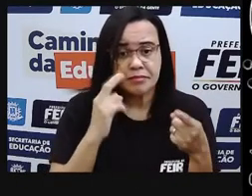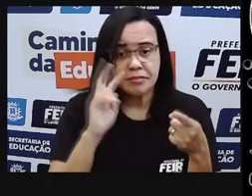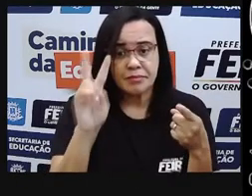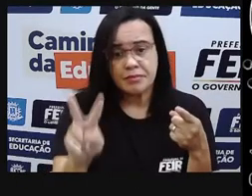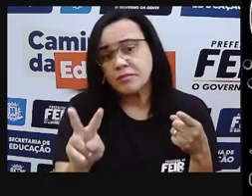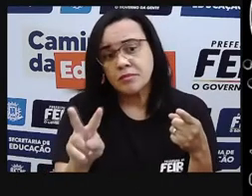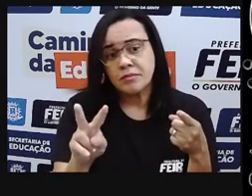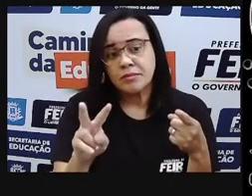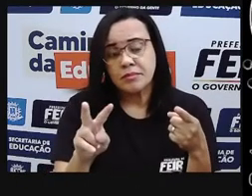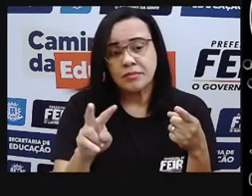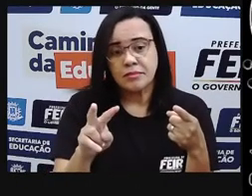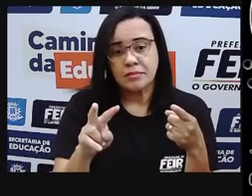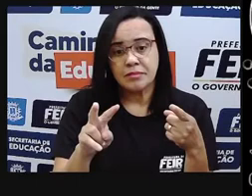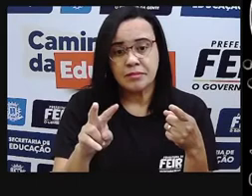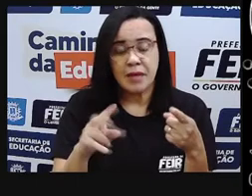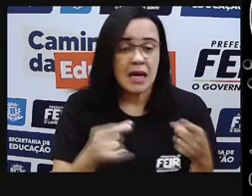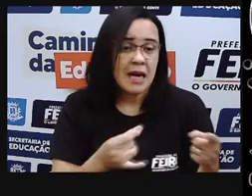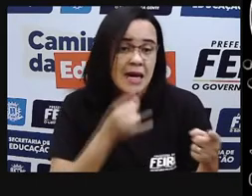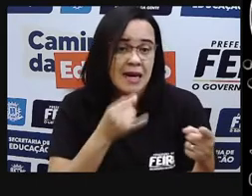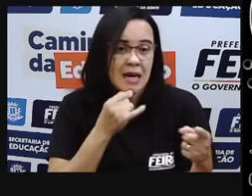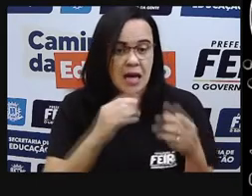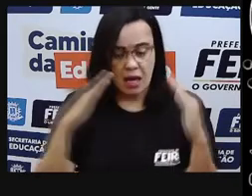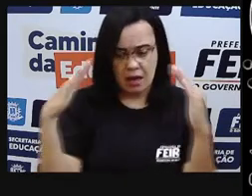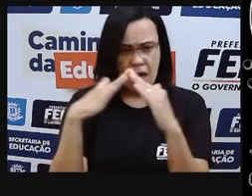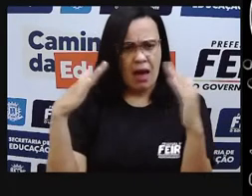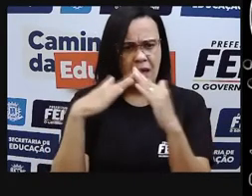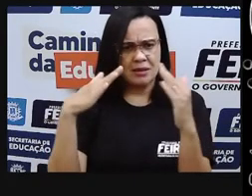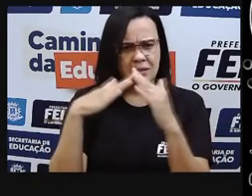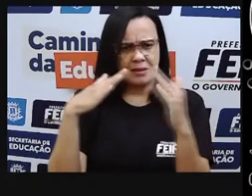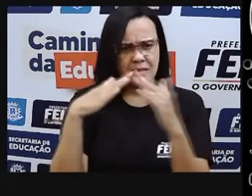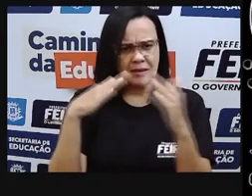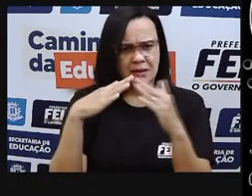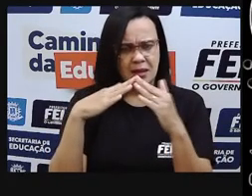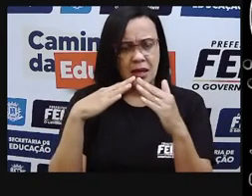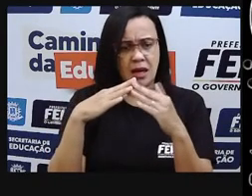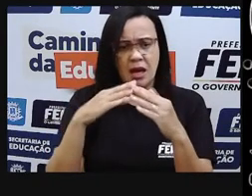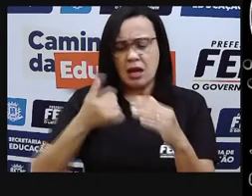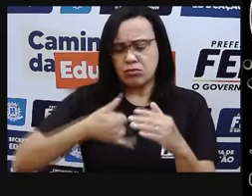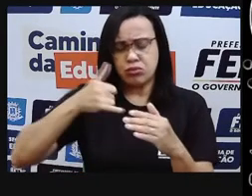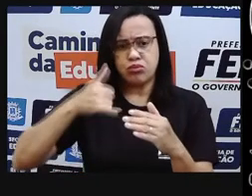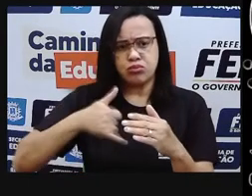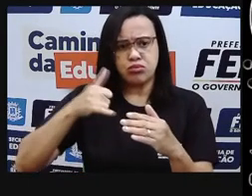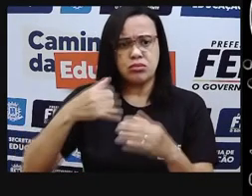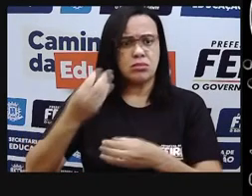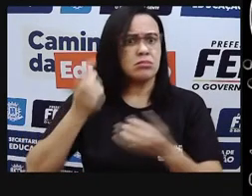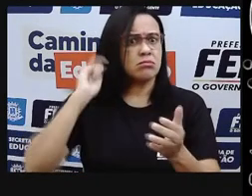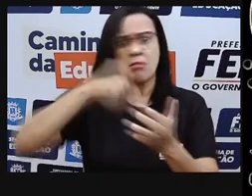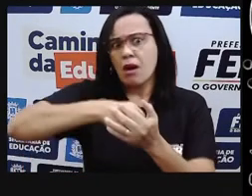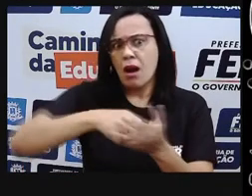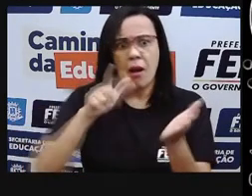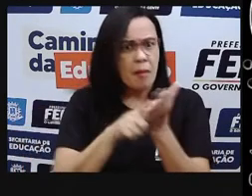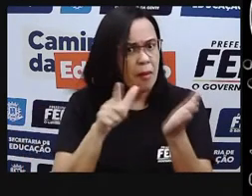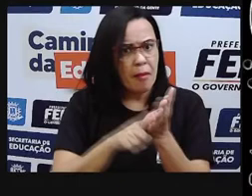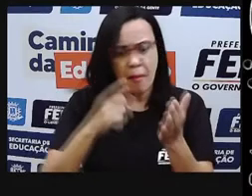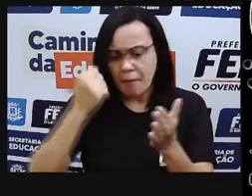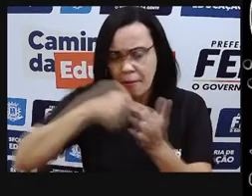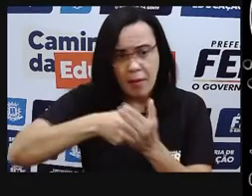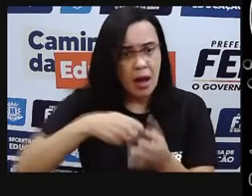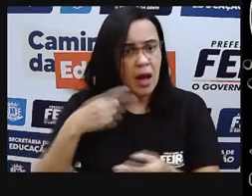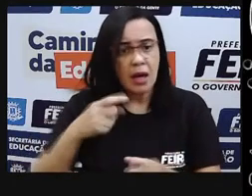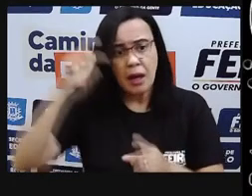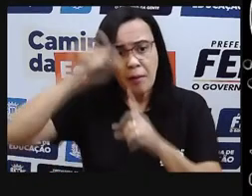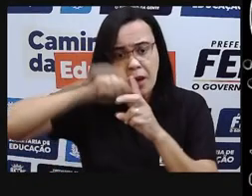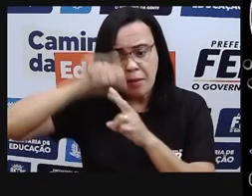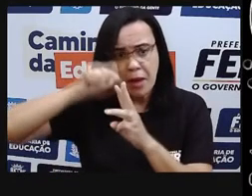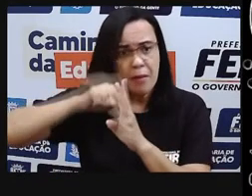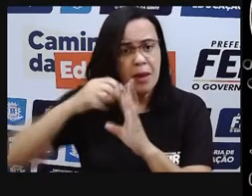consumo, todas as duas mostras, é o consumo de energia, né, que normalmente a gente recebe, junto com o equipamento, junto com o